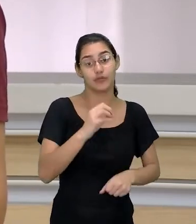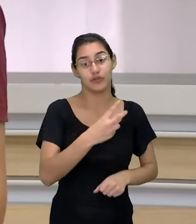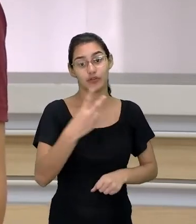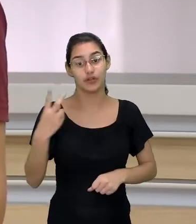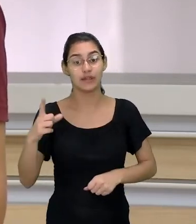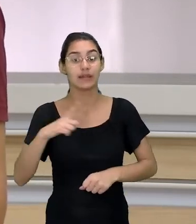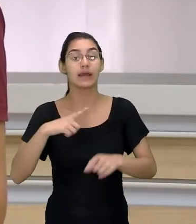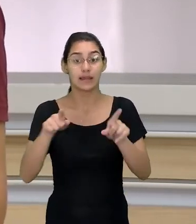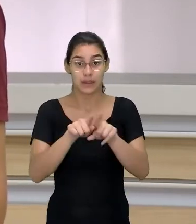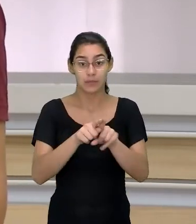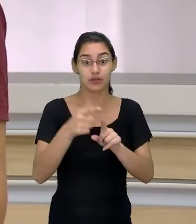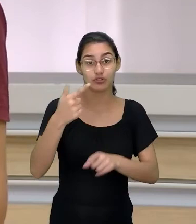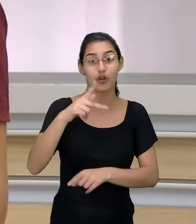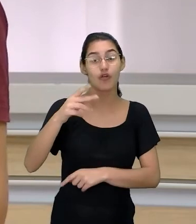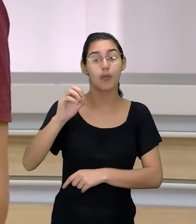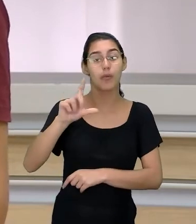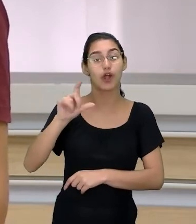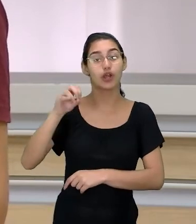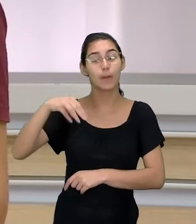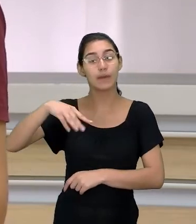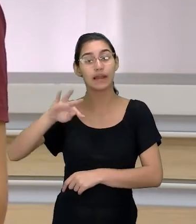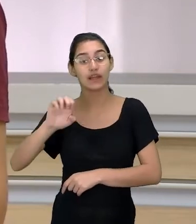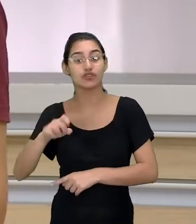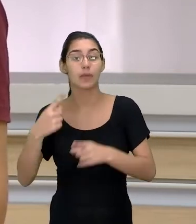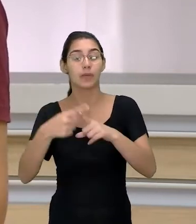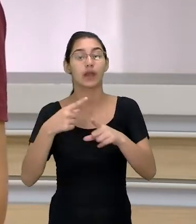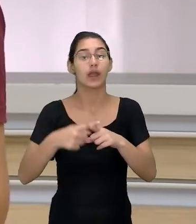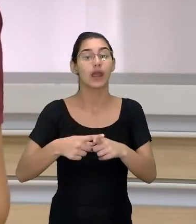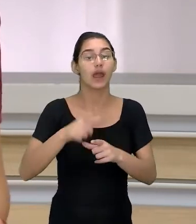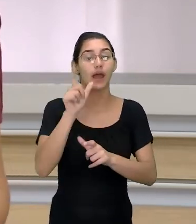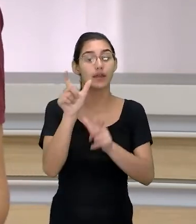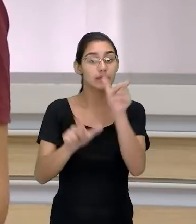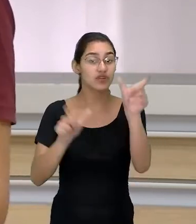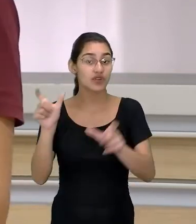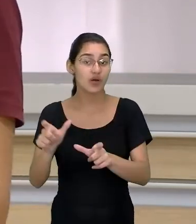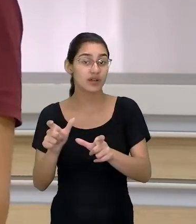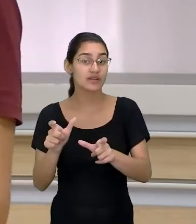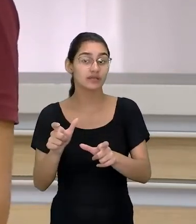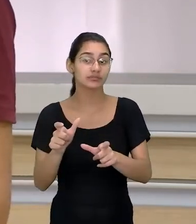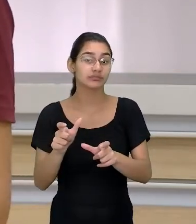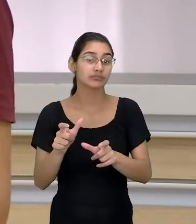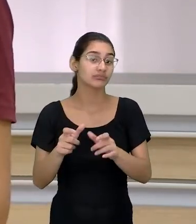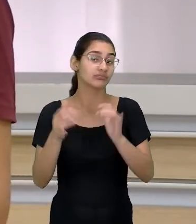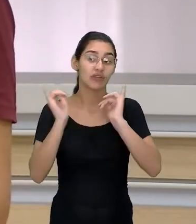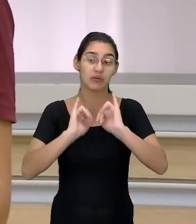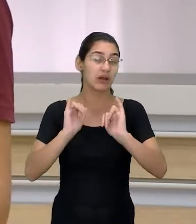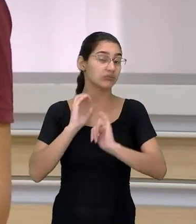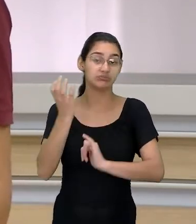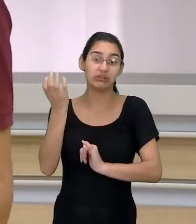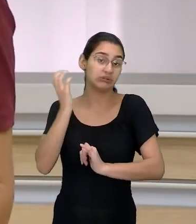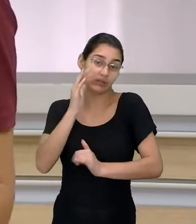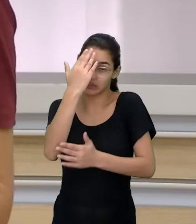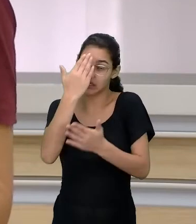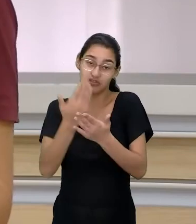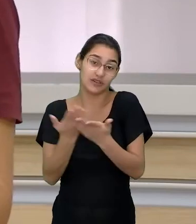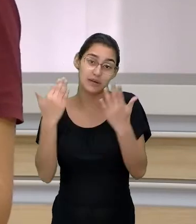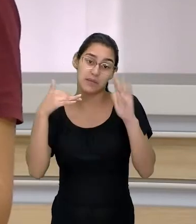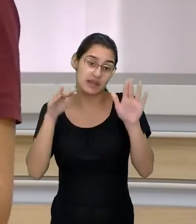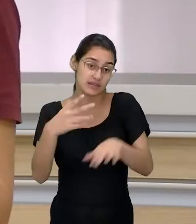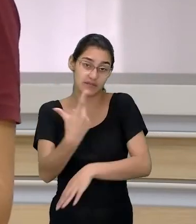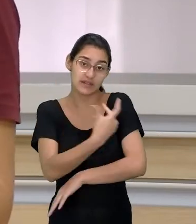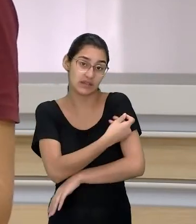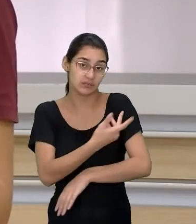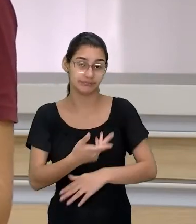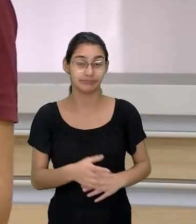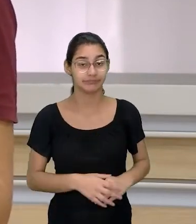a ter casos de poliomielite por causa que as pessoas simplesmente se desinformaram a ponto de não acreditarem mais em